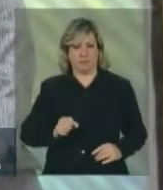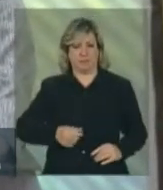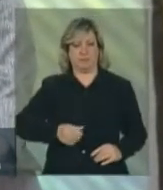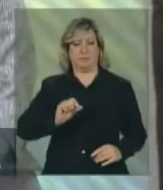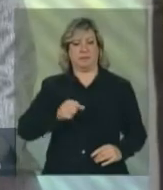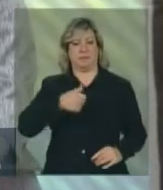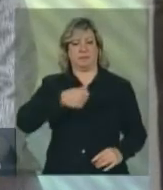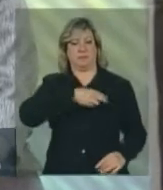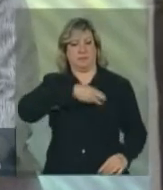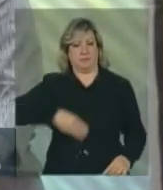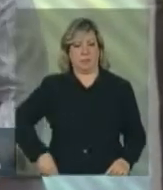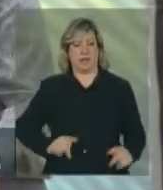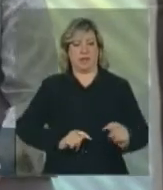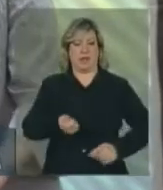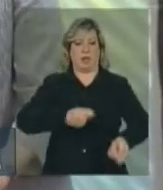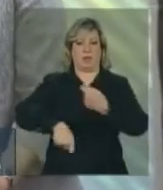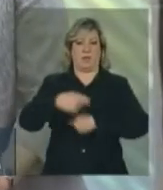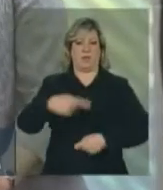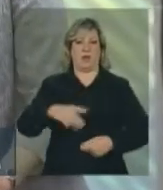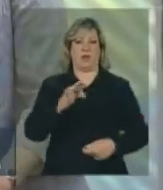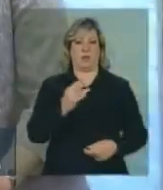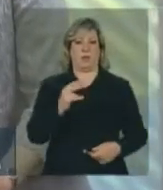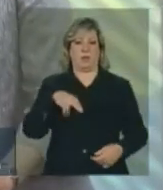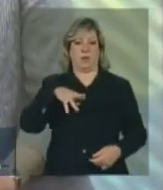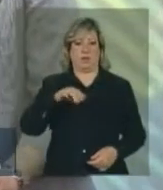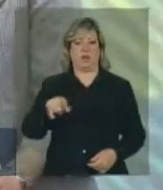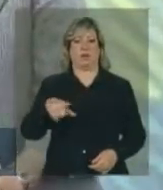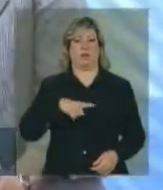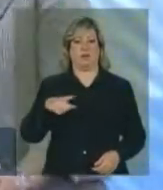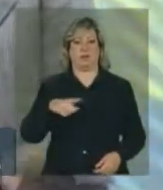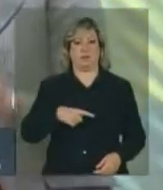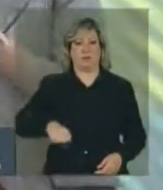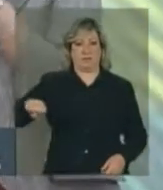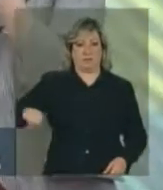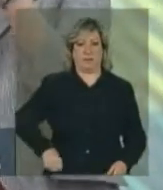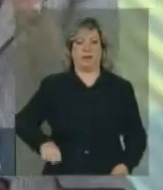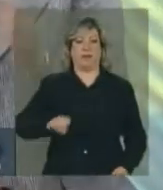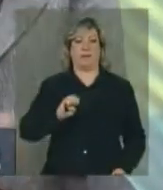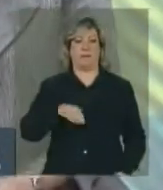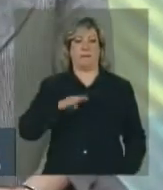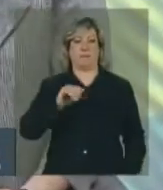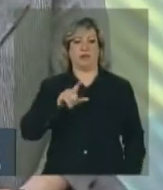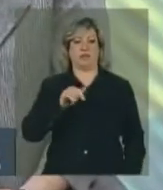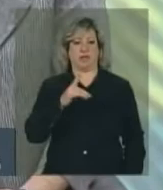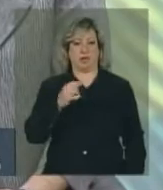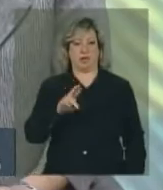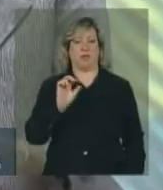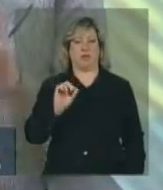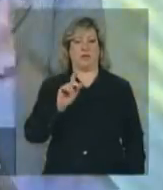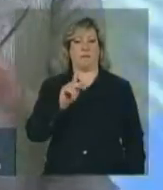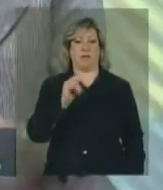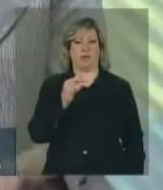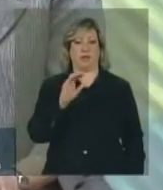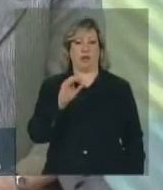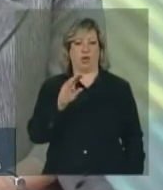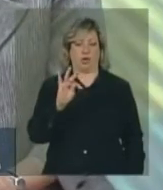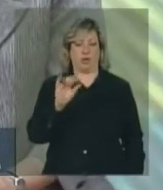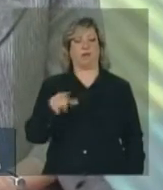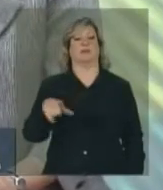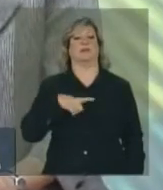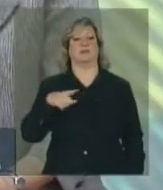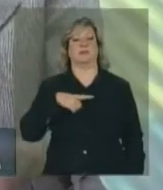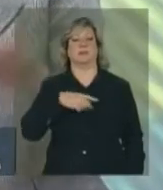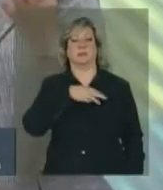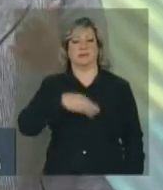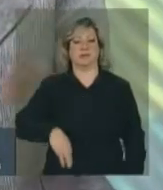ministro da Economia da Turquia, embaixador Antônio Patriota, ministro de Estado, aqui representando